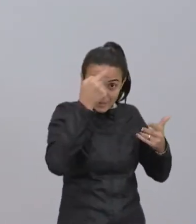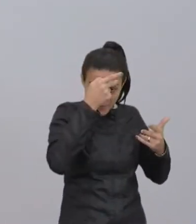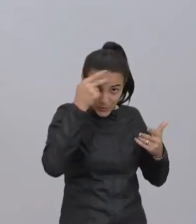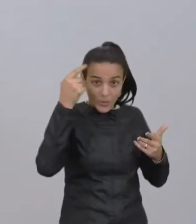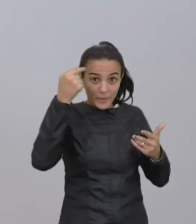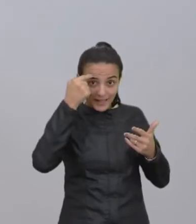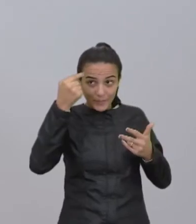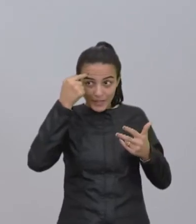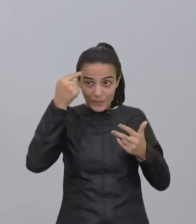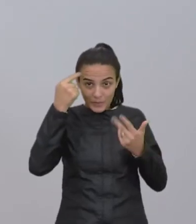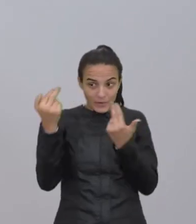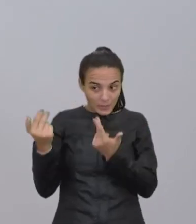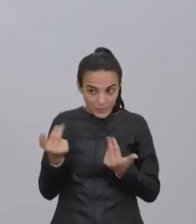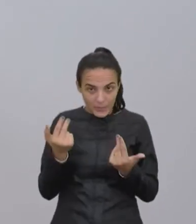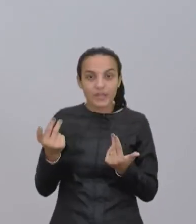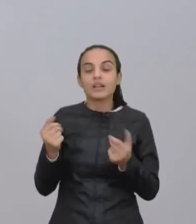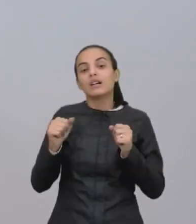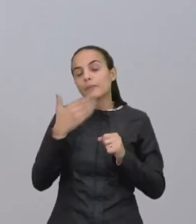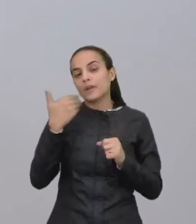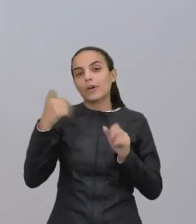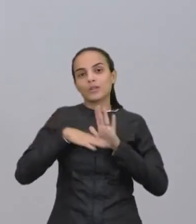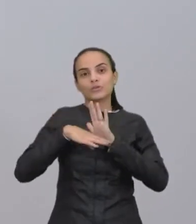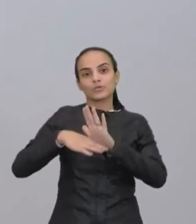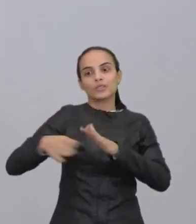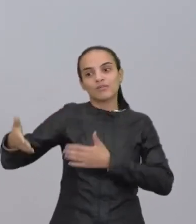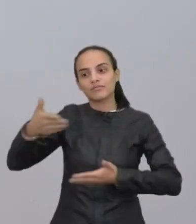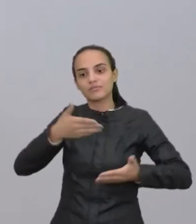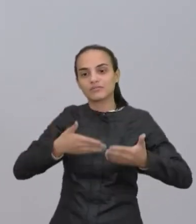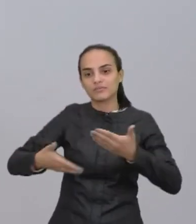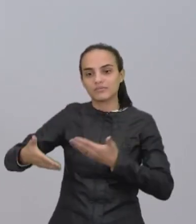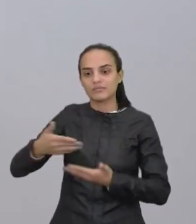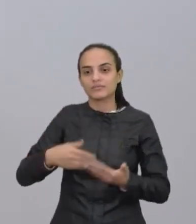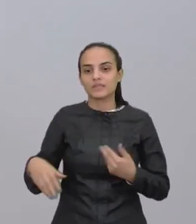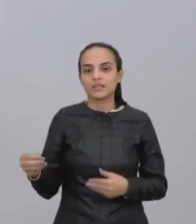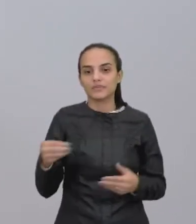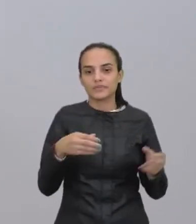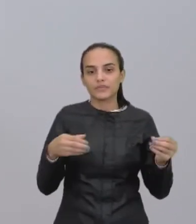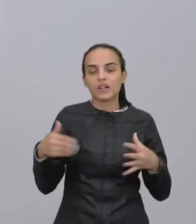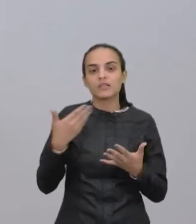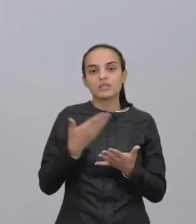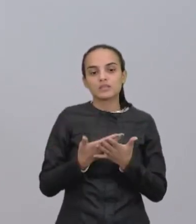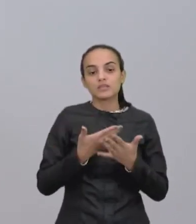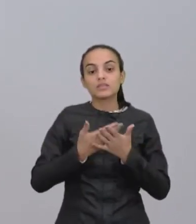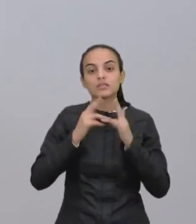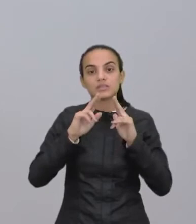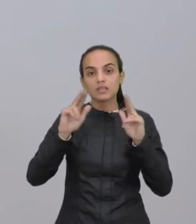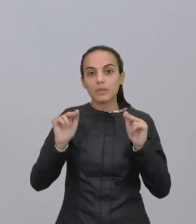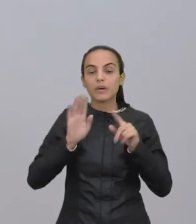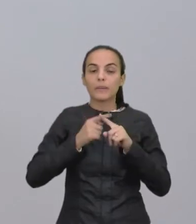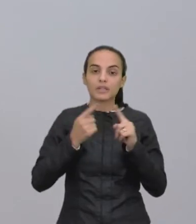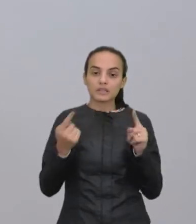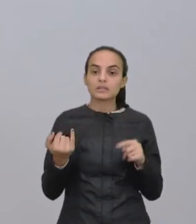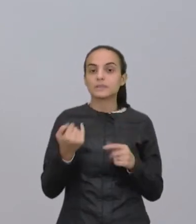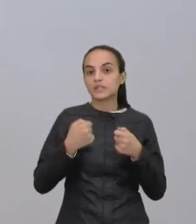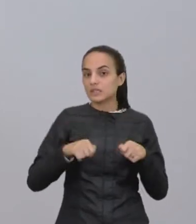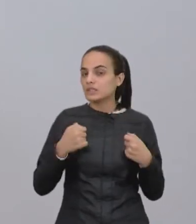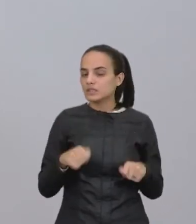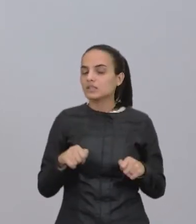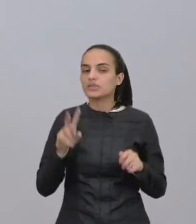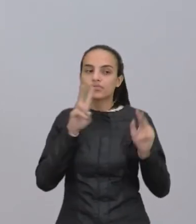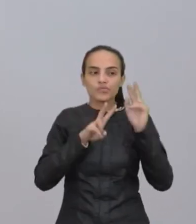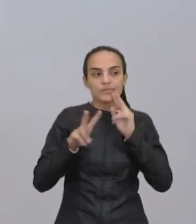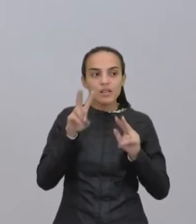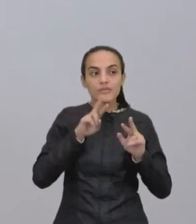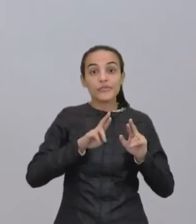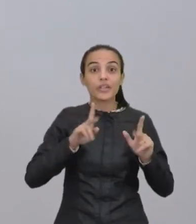da gente, não só, como que é ainda algo novo, né, esse campo de estudo, mas que precisa aí, né, de um certo olhar,